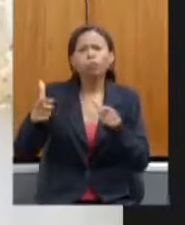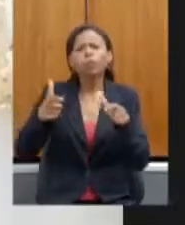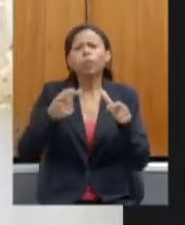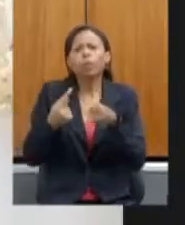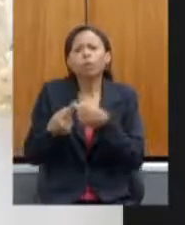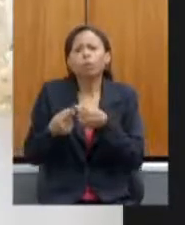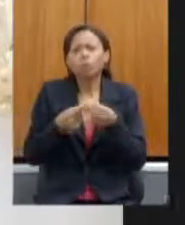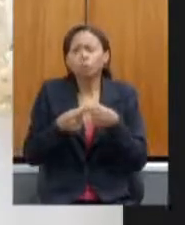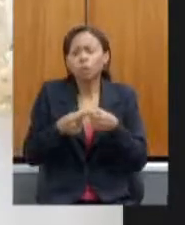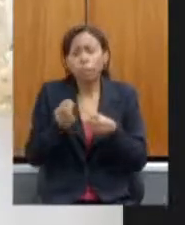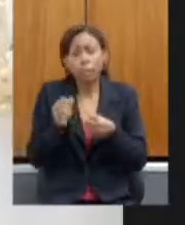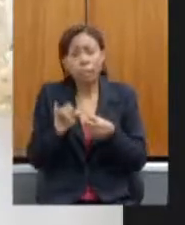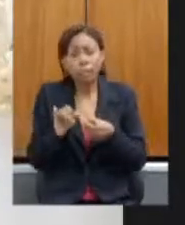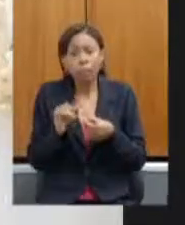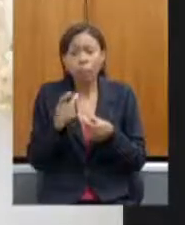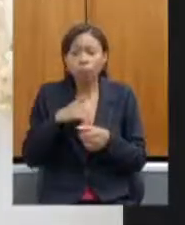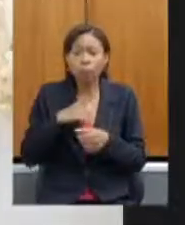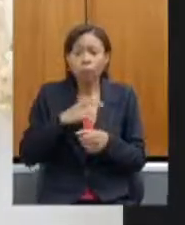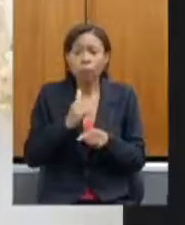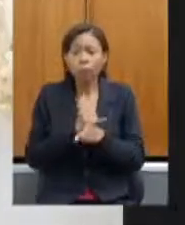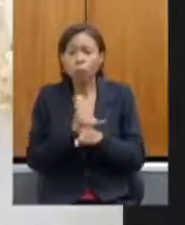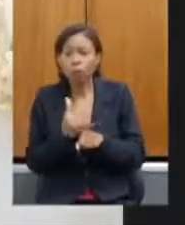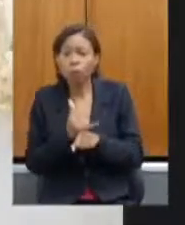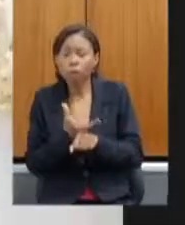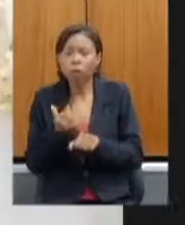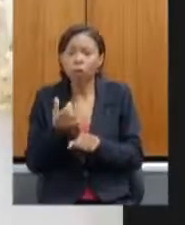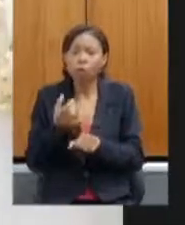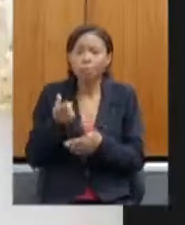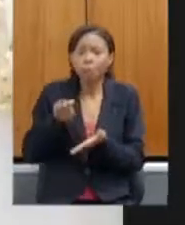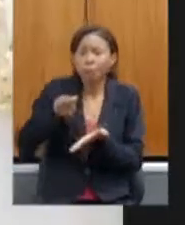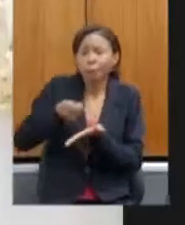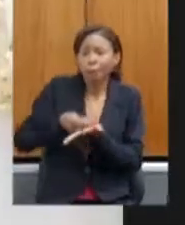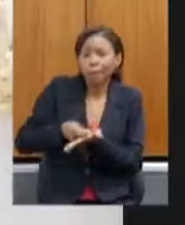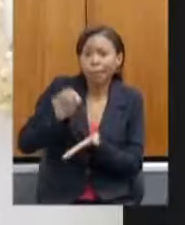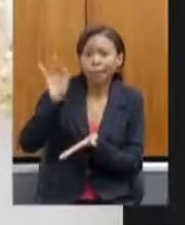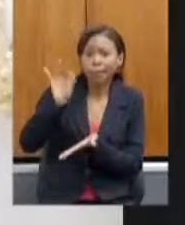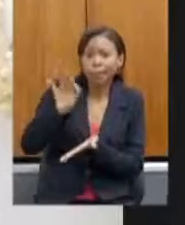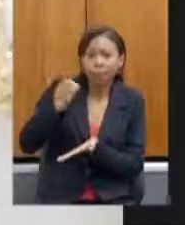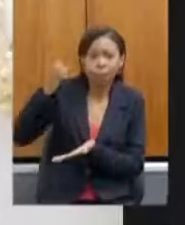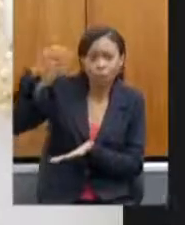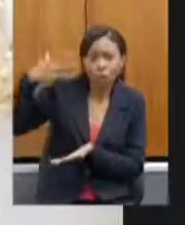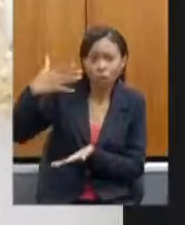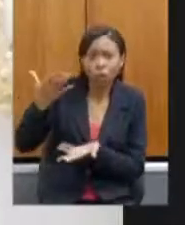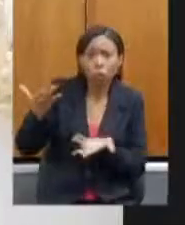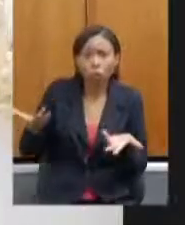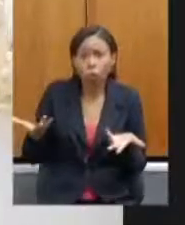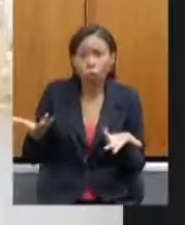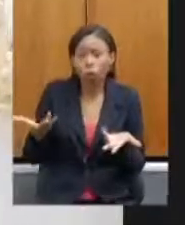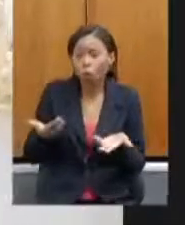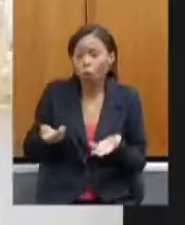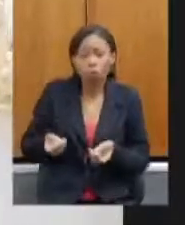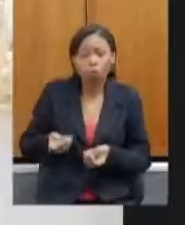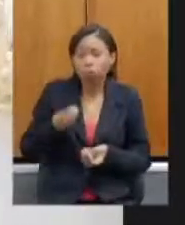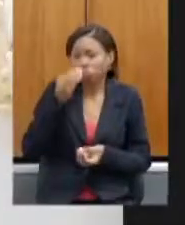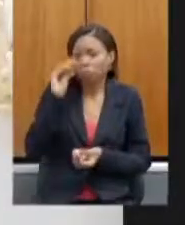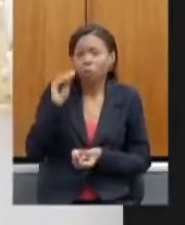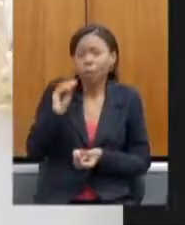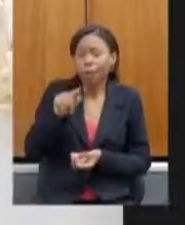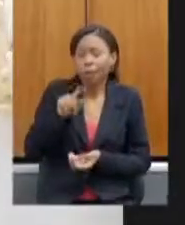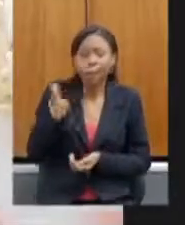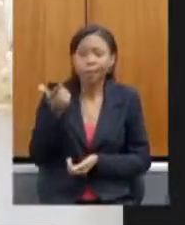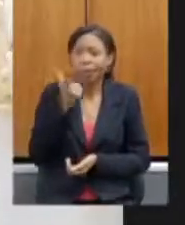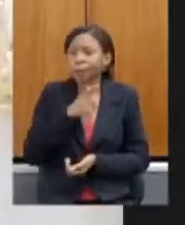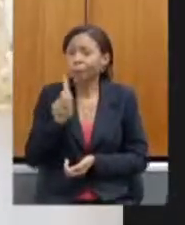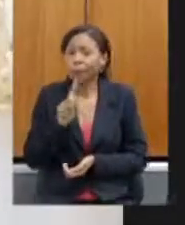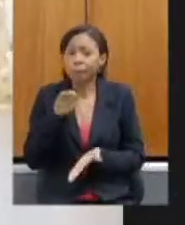especial para a tarifação de irrigante, ou se ele vai cair na vala comum, ele vai ir na vala comum, adeus, ele não vai conseguir pagar a conta. E